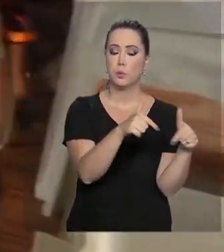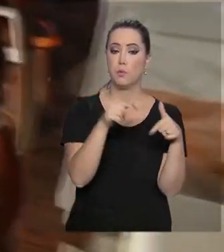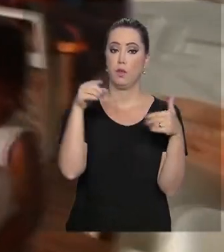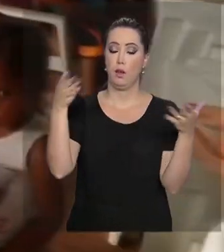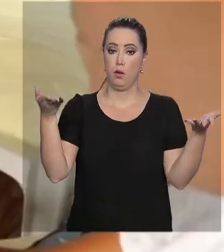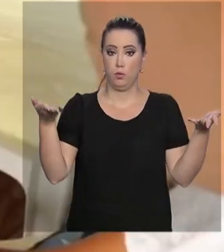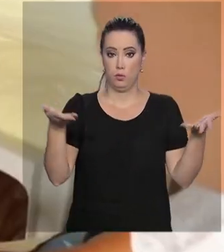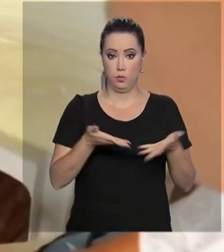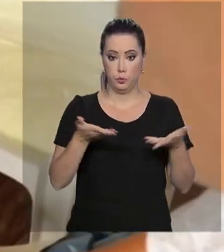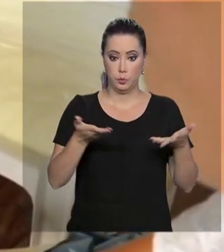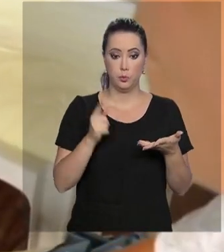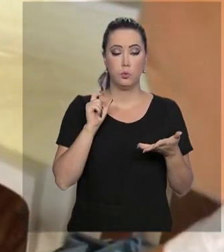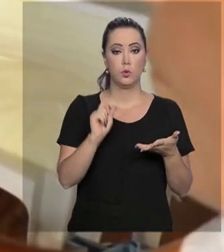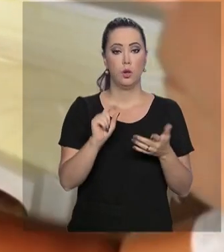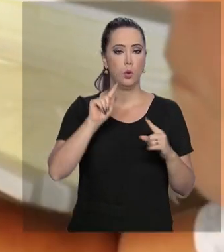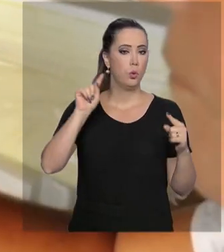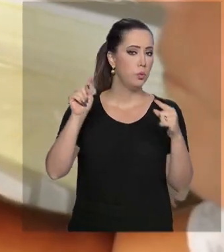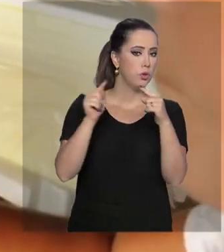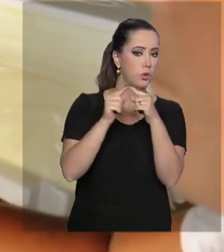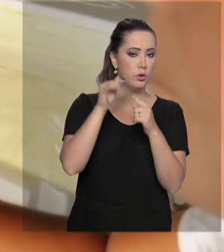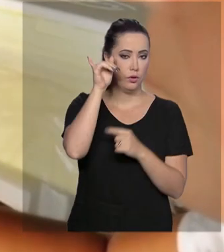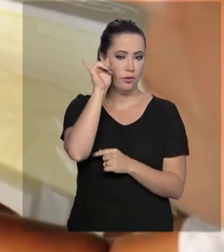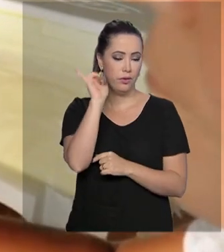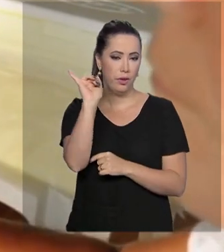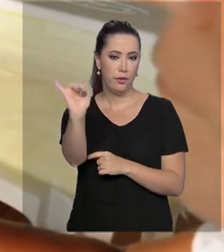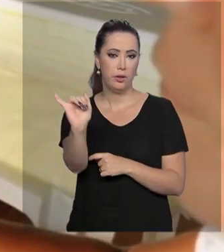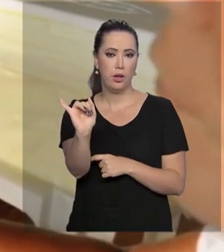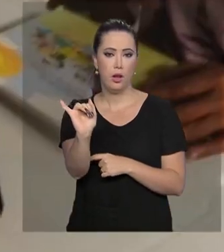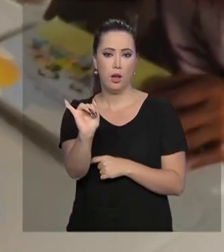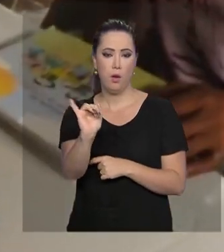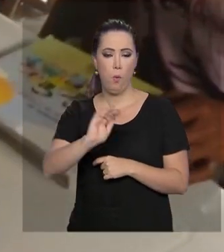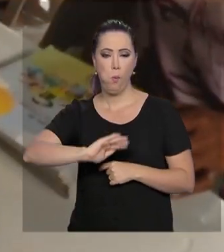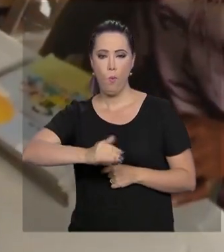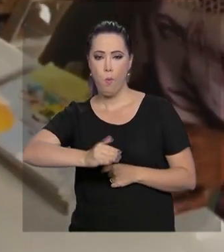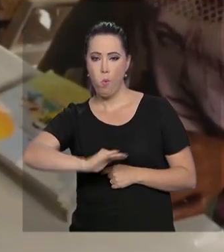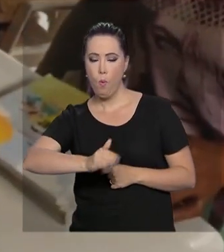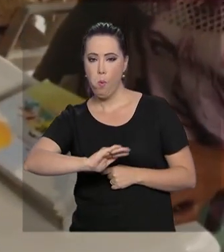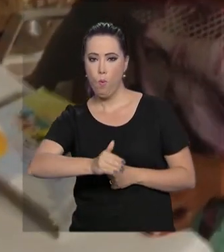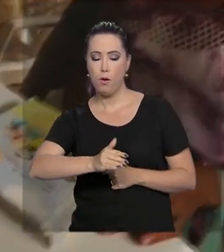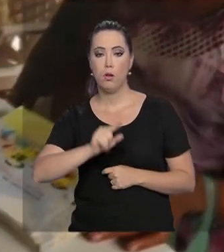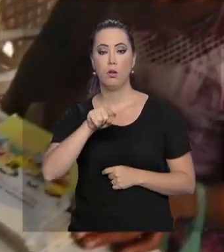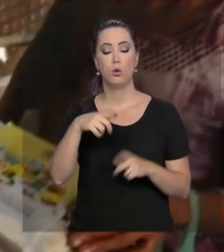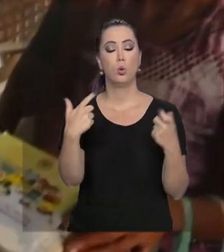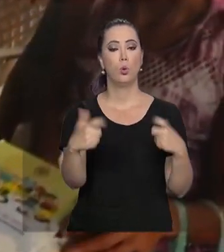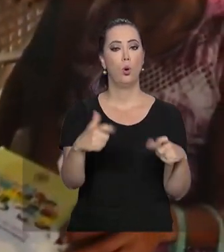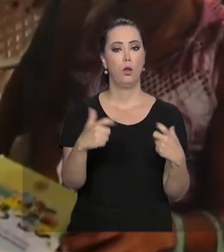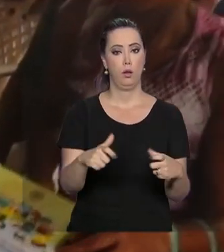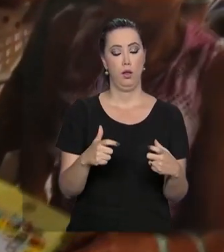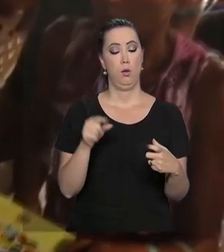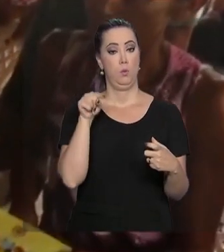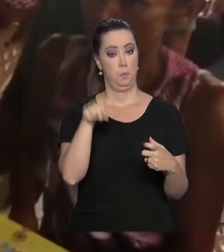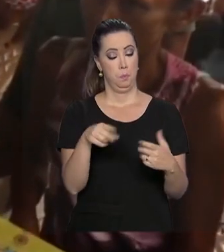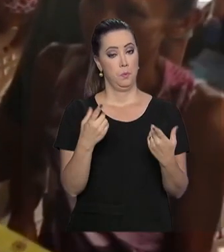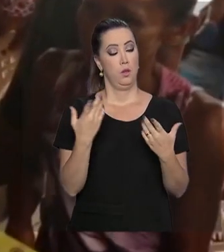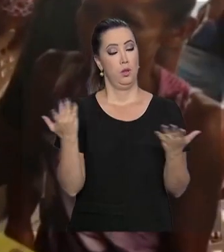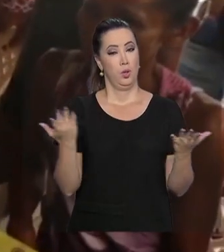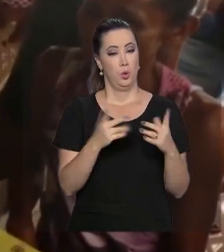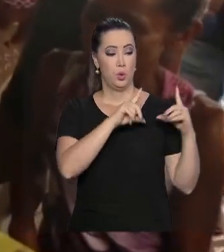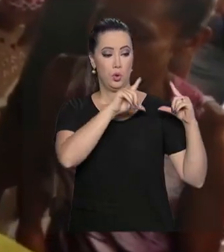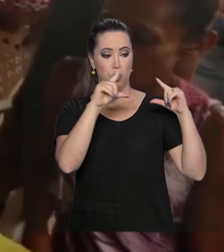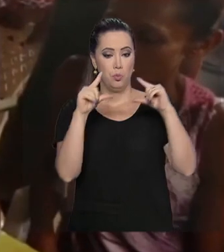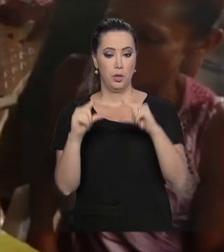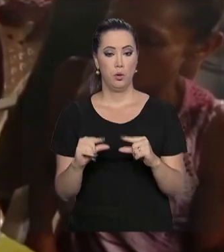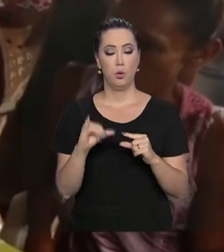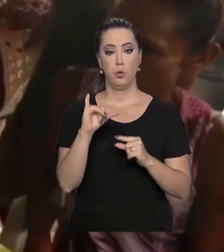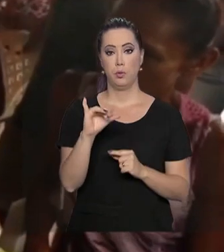Dessa vez, o foco é o combate à exploração sexual de menores na ilha do Marajó, que hoje tem o menor